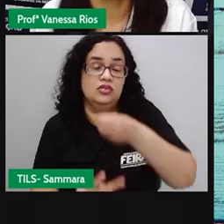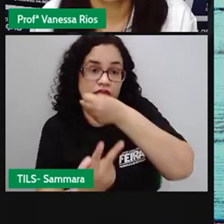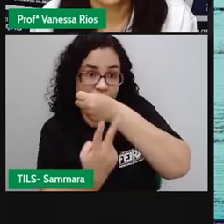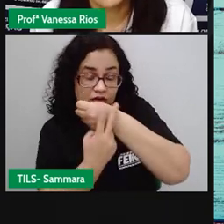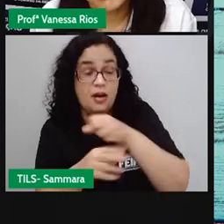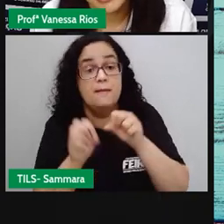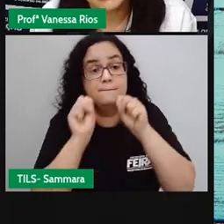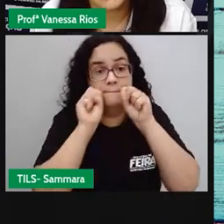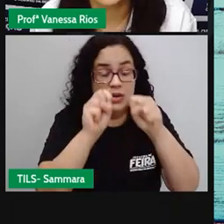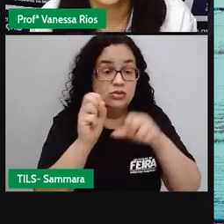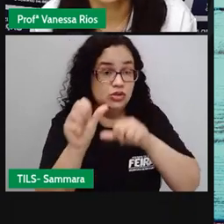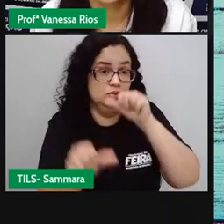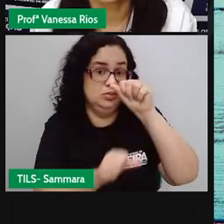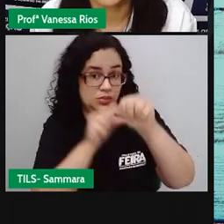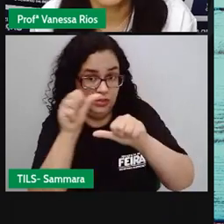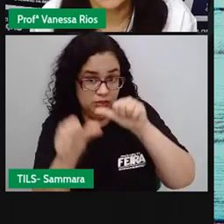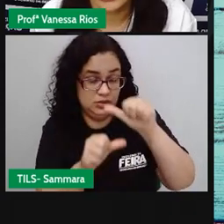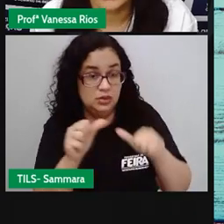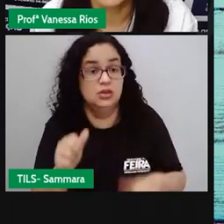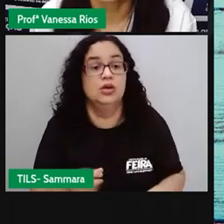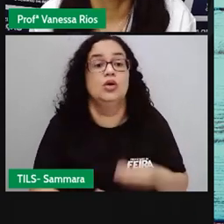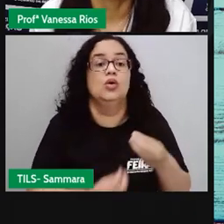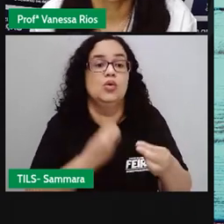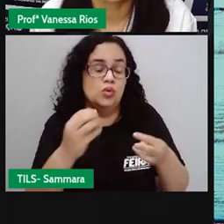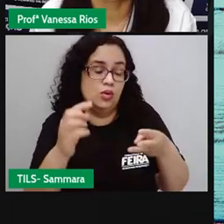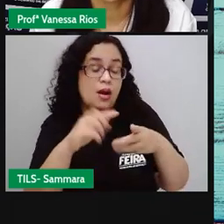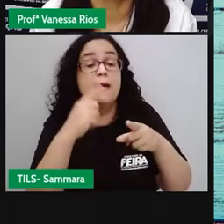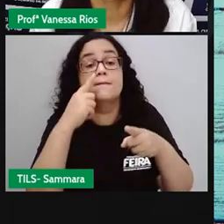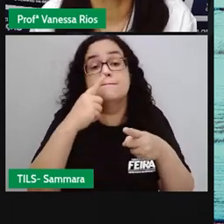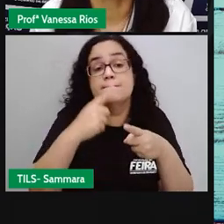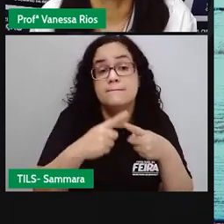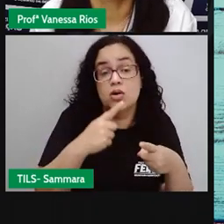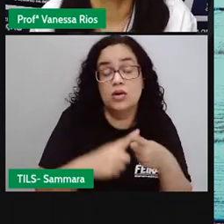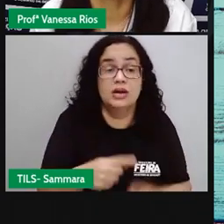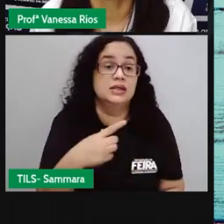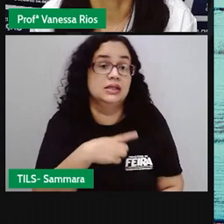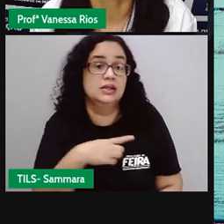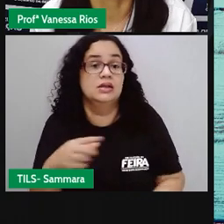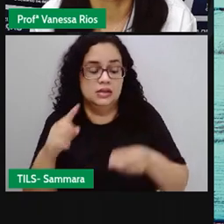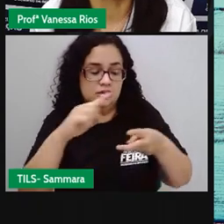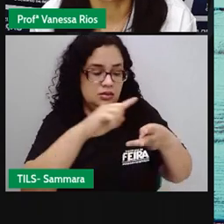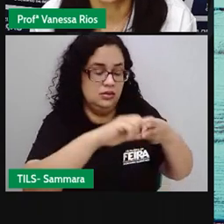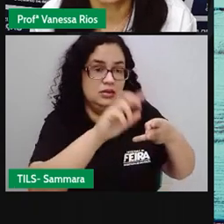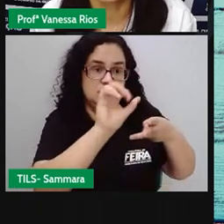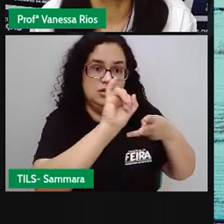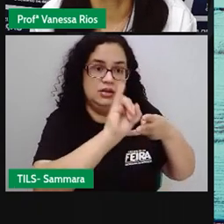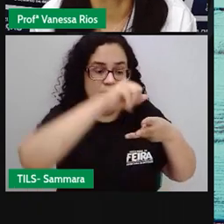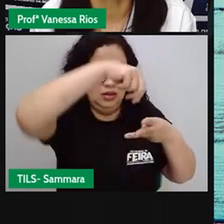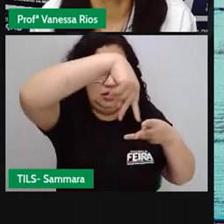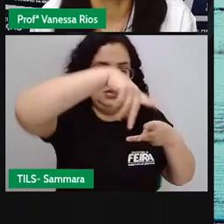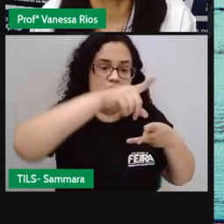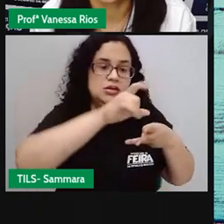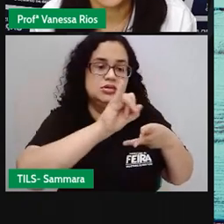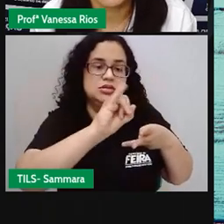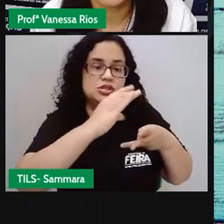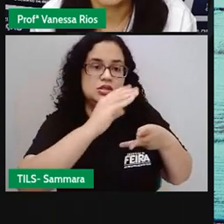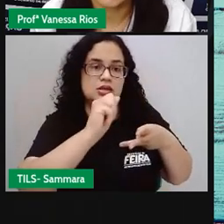verbos também podem variar de acordo ao modo, porque eles se apresentam aí no modo indicativo,